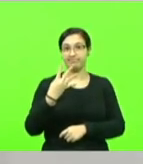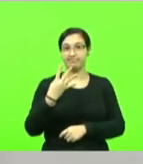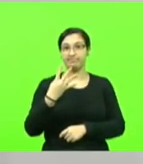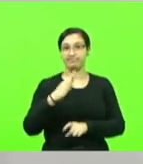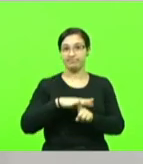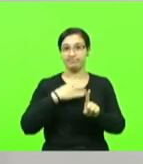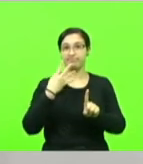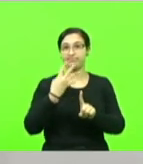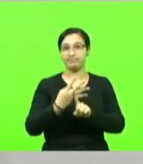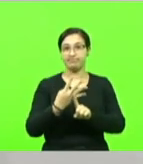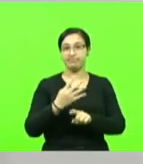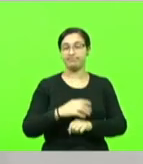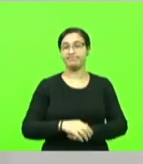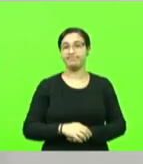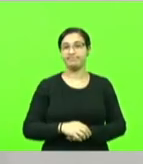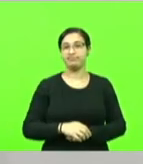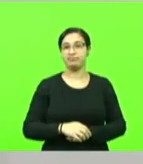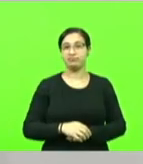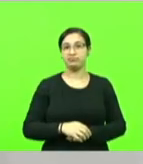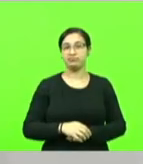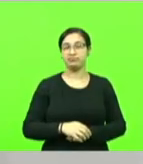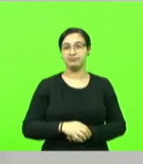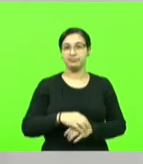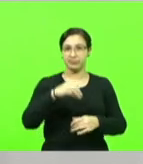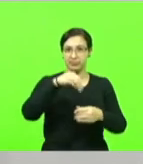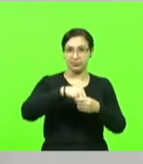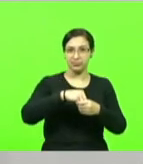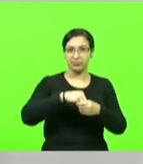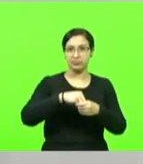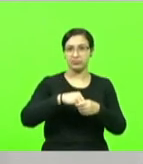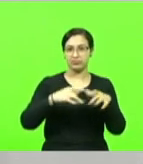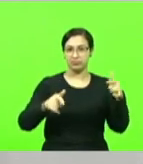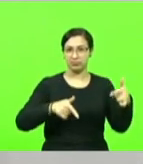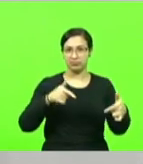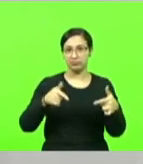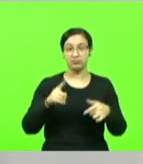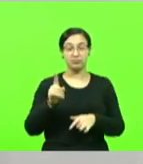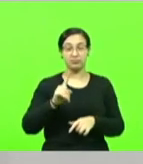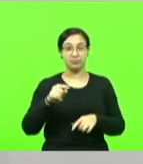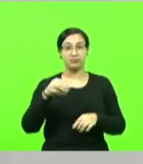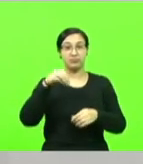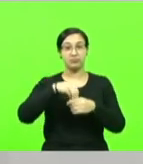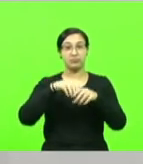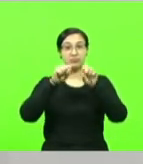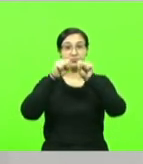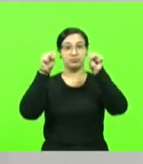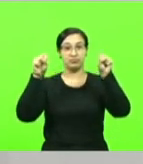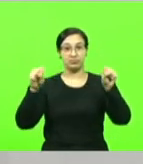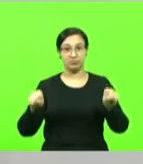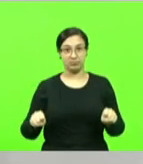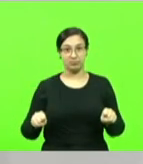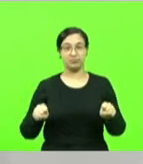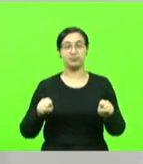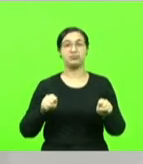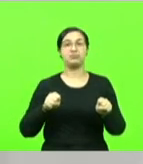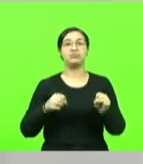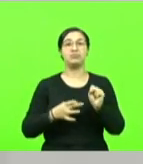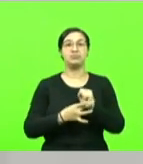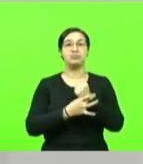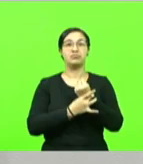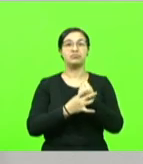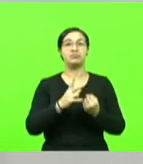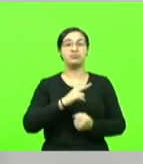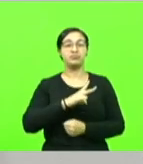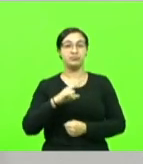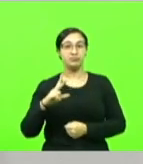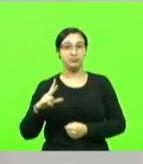entre as carreiras, é entre o sistema de segurança pública. Não entre as carreiras,